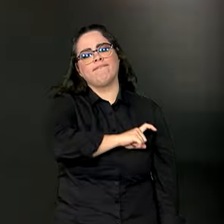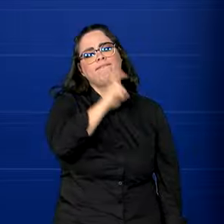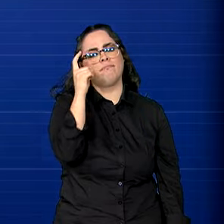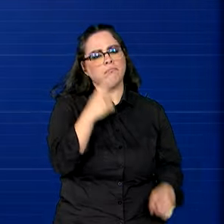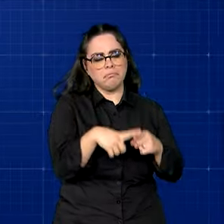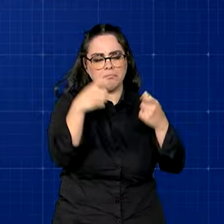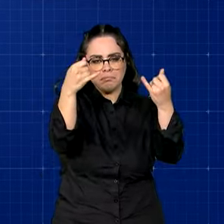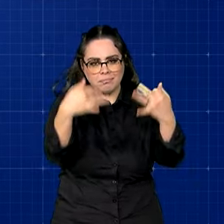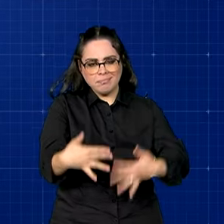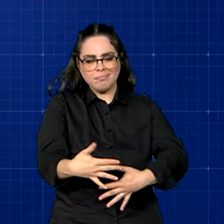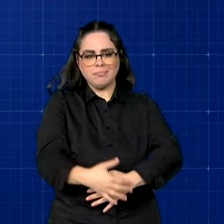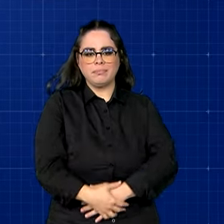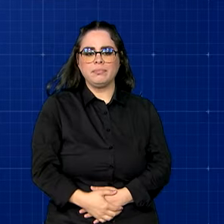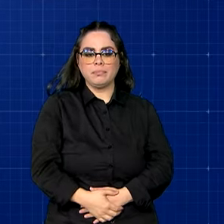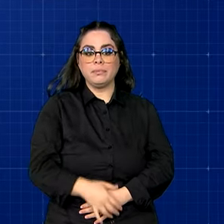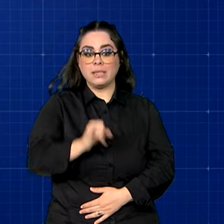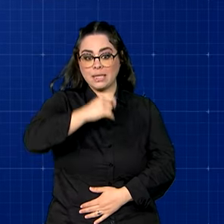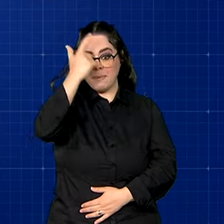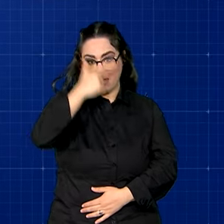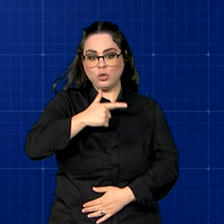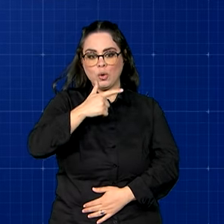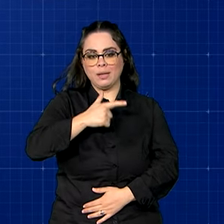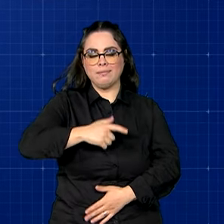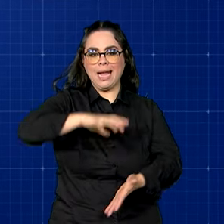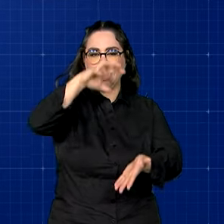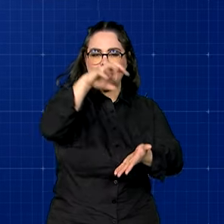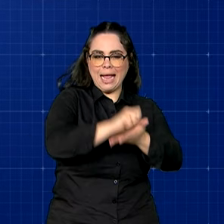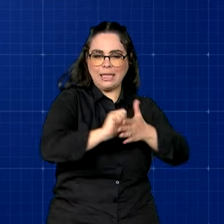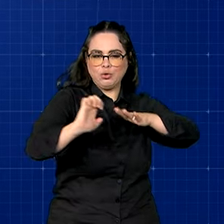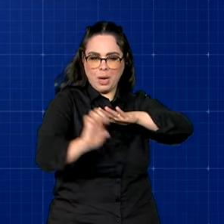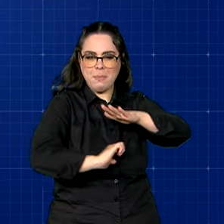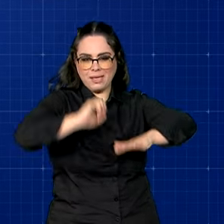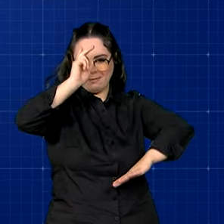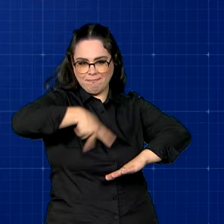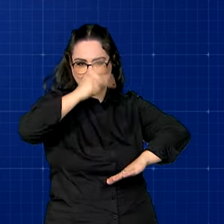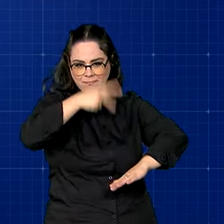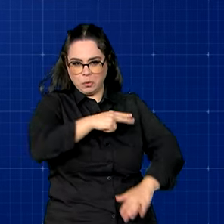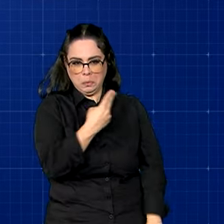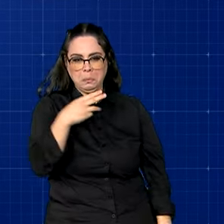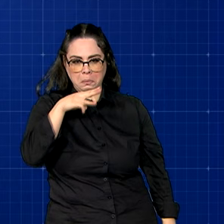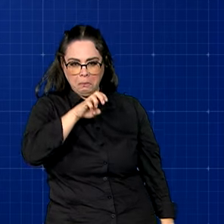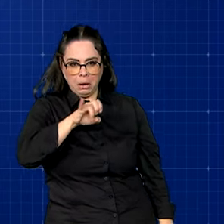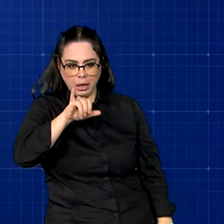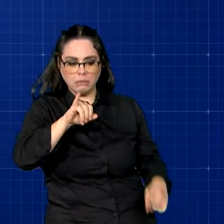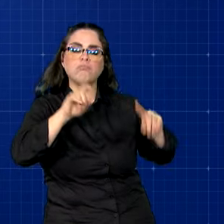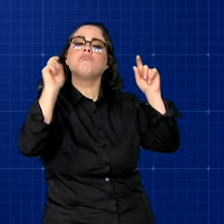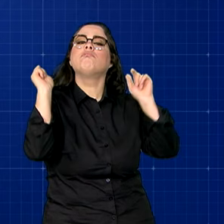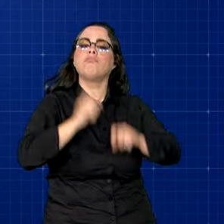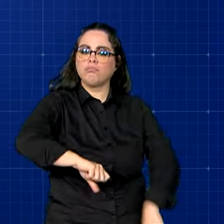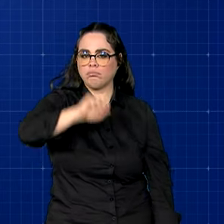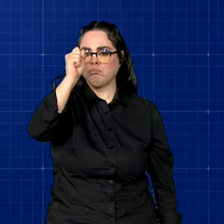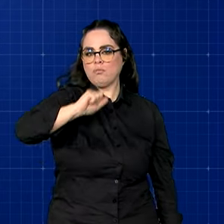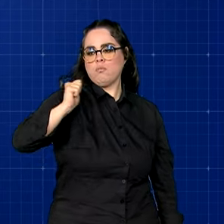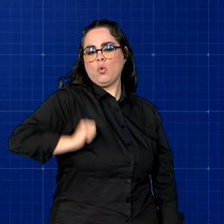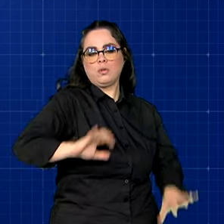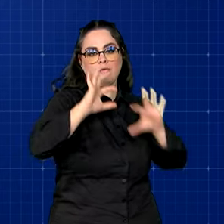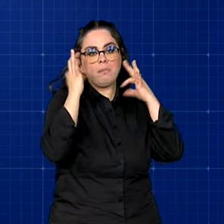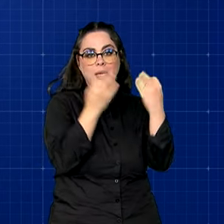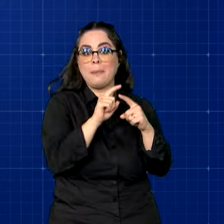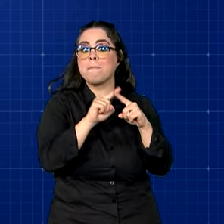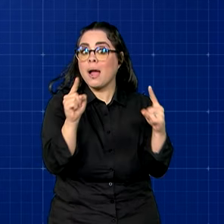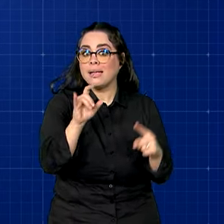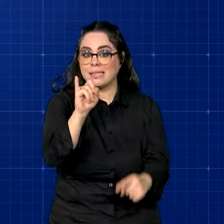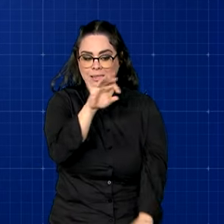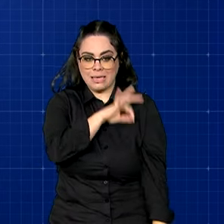por quê. Toda pessoa que é microempreendedora individual, o chamado MEI, pode receber Bolsa Família, sim. Mas só